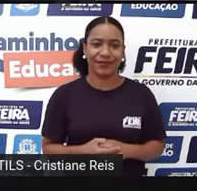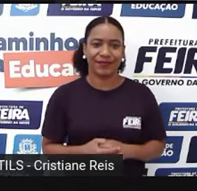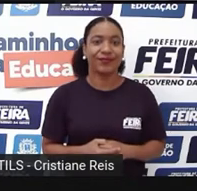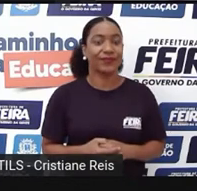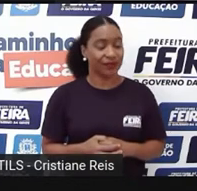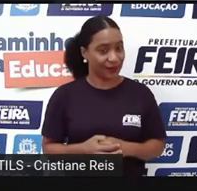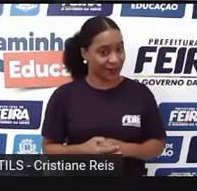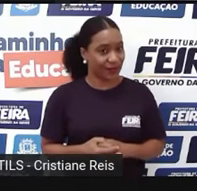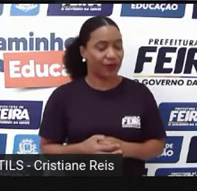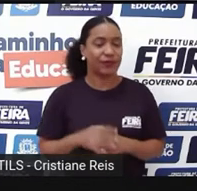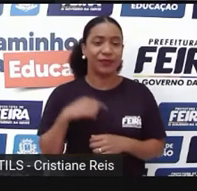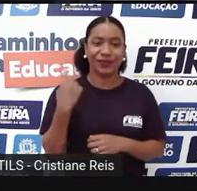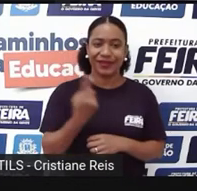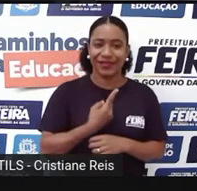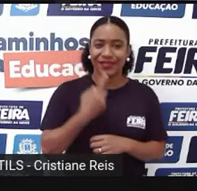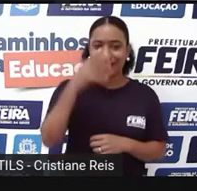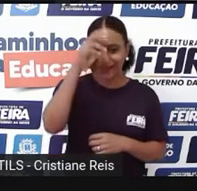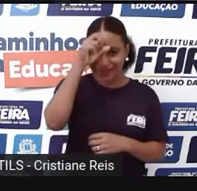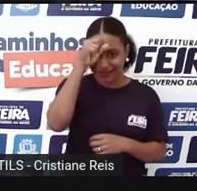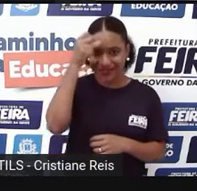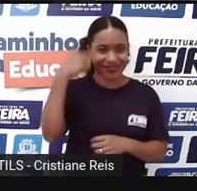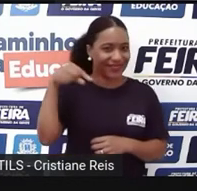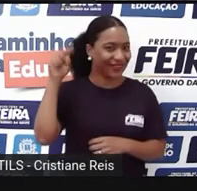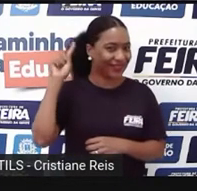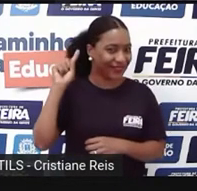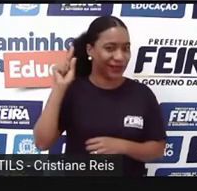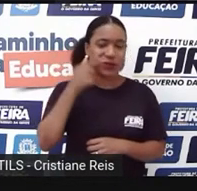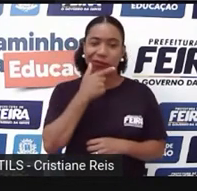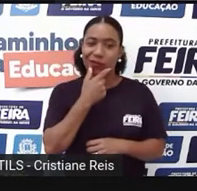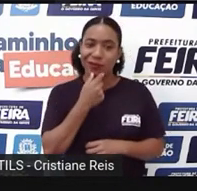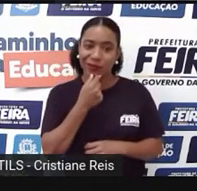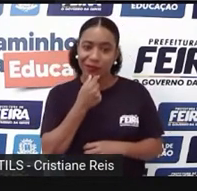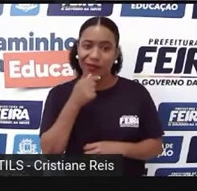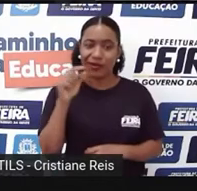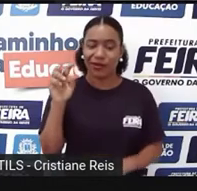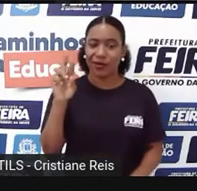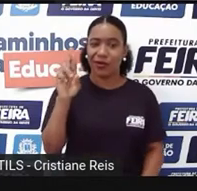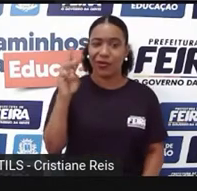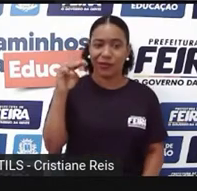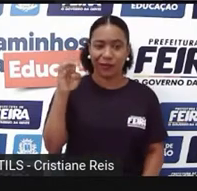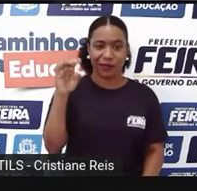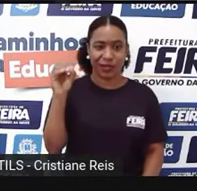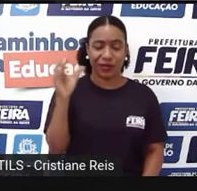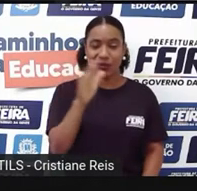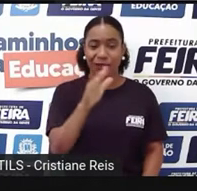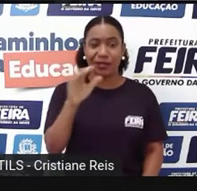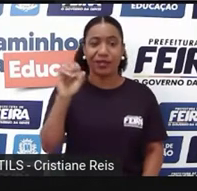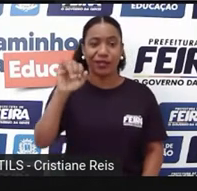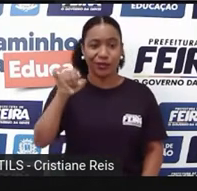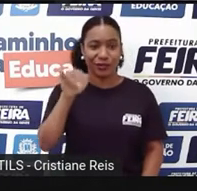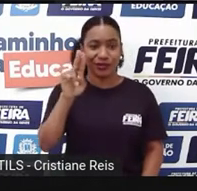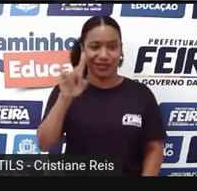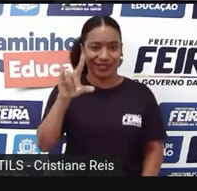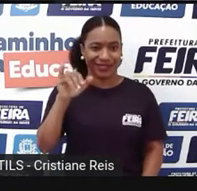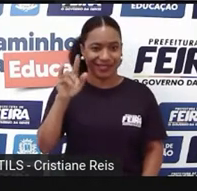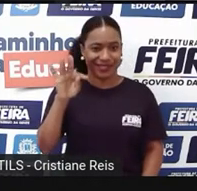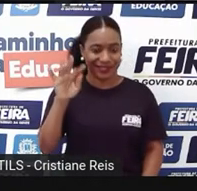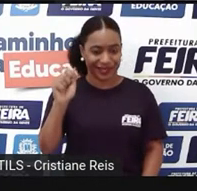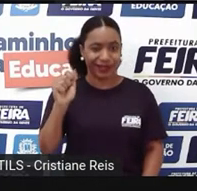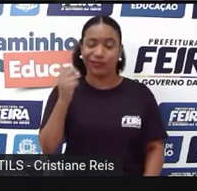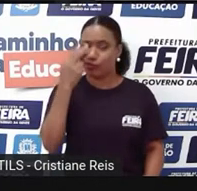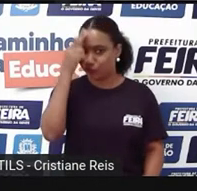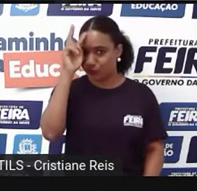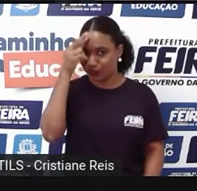Então, já sabemos que Romeu e Julieta é uma história de amor, mas é uma história de amor